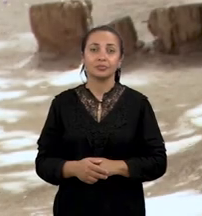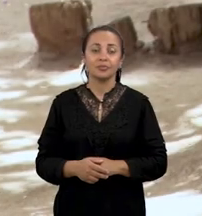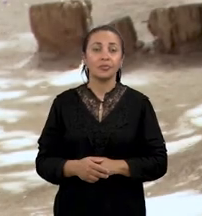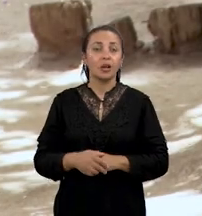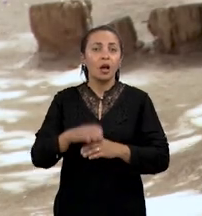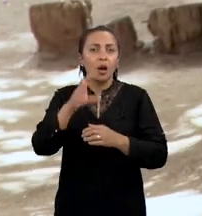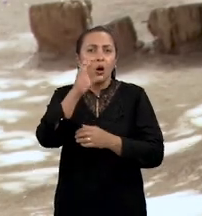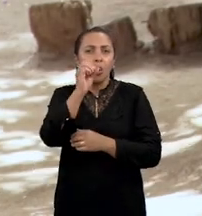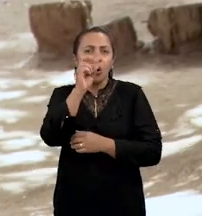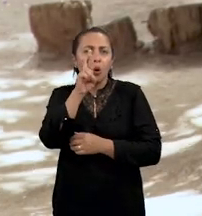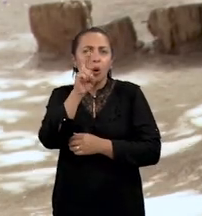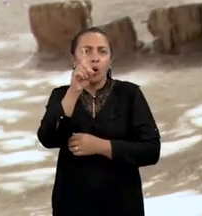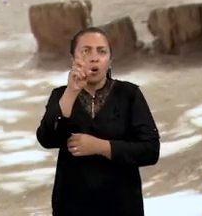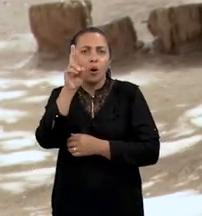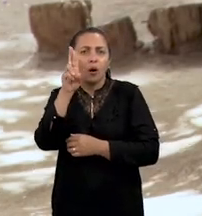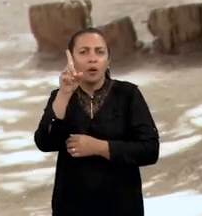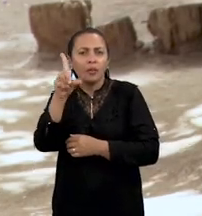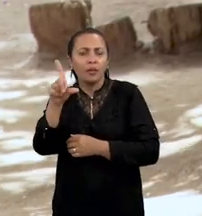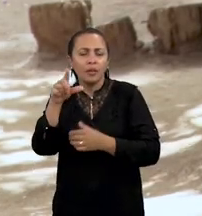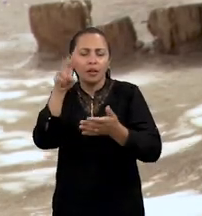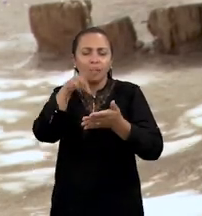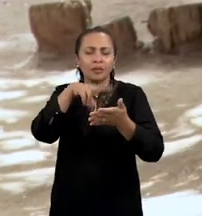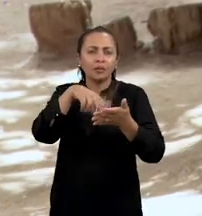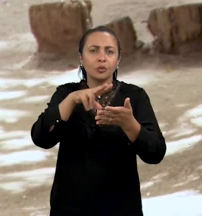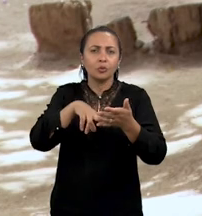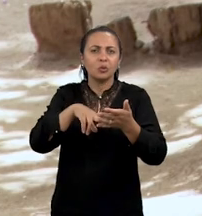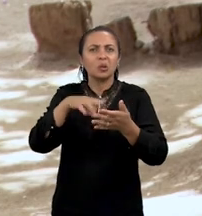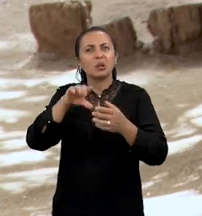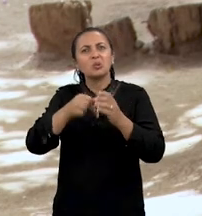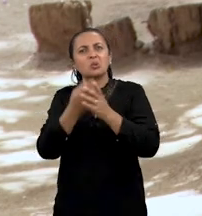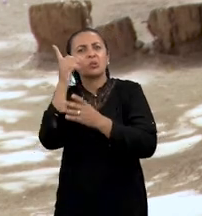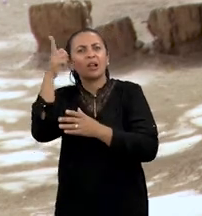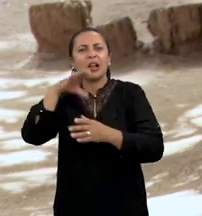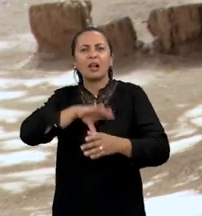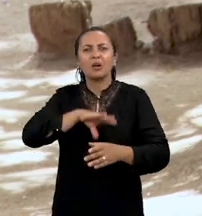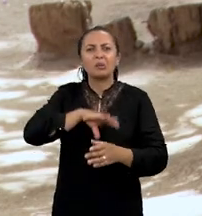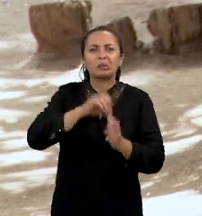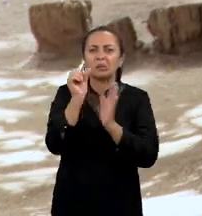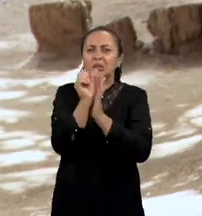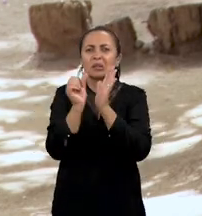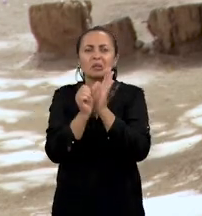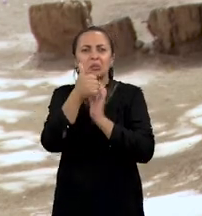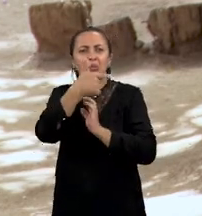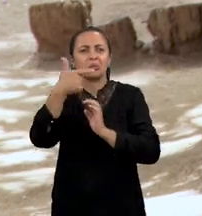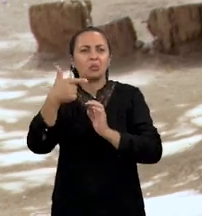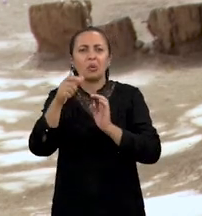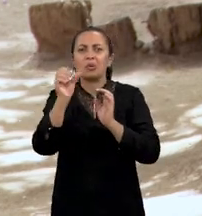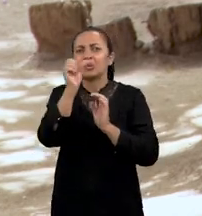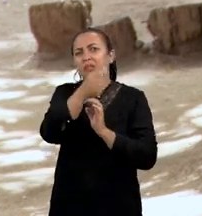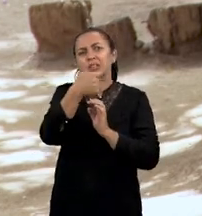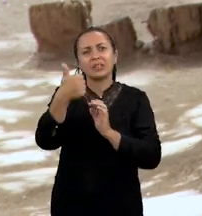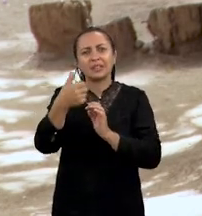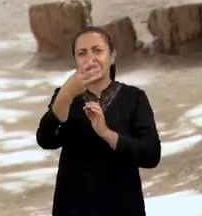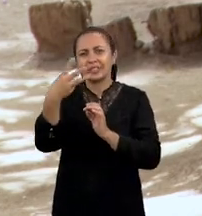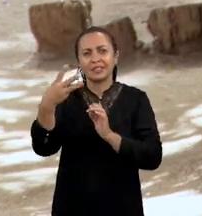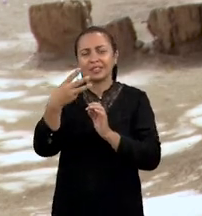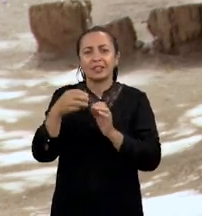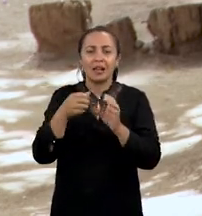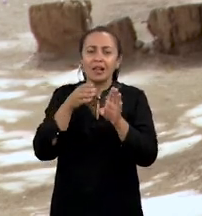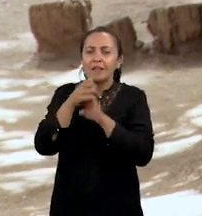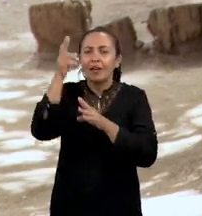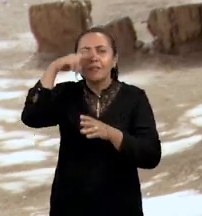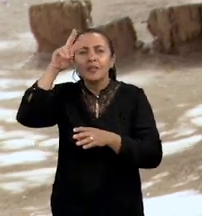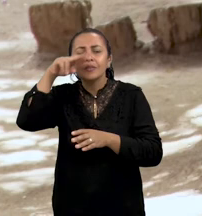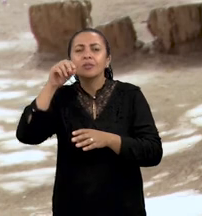O cordel tem sua origem em Portugal em meados do século XII e XIII. E no seu início, contava histórias através